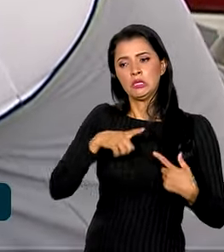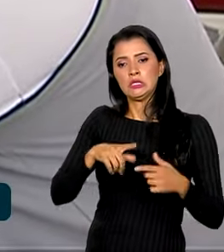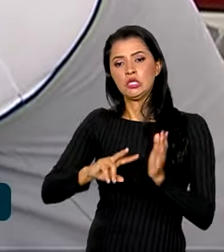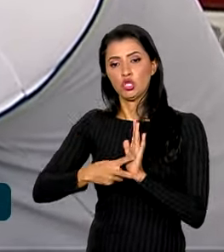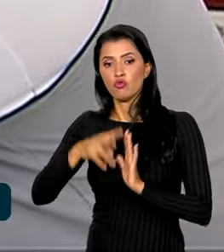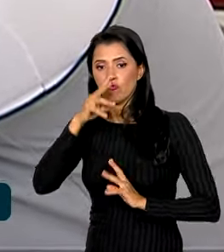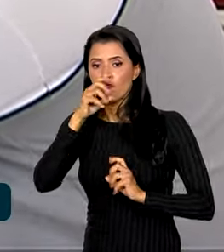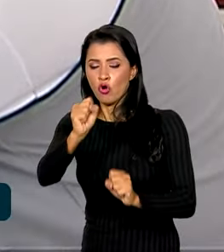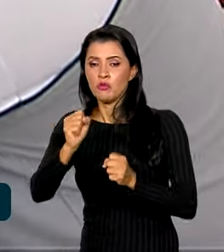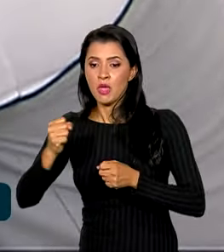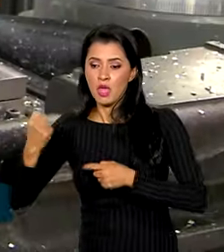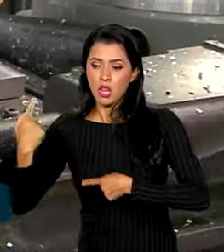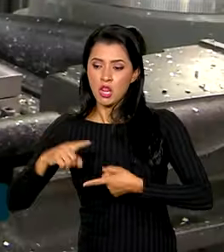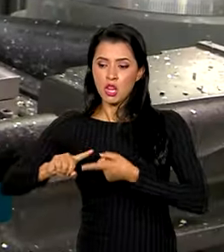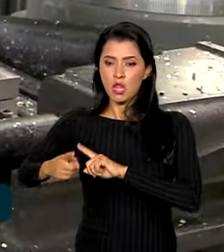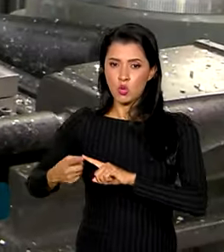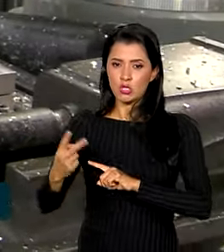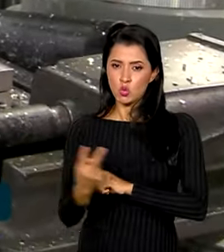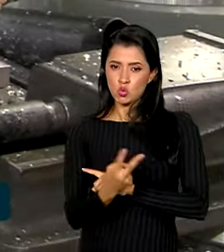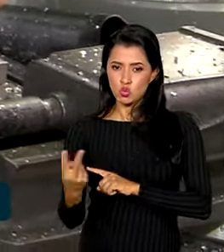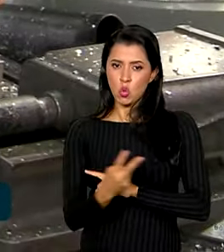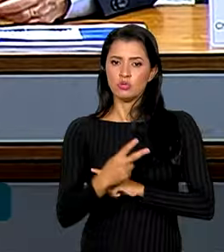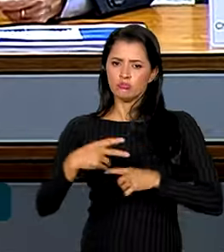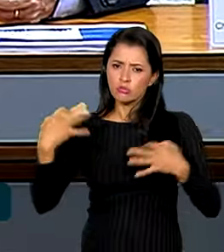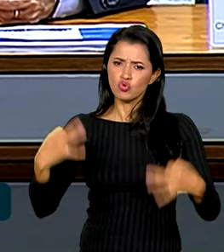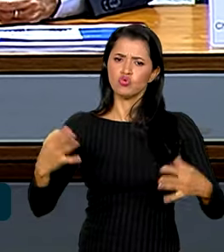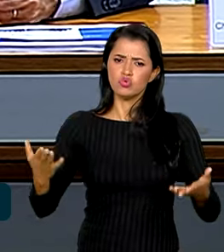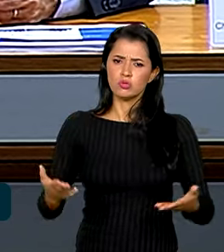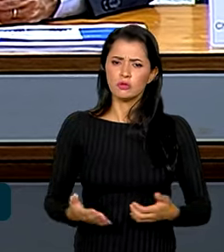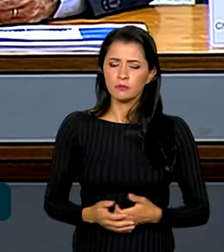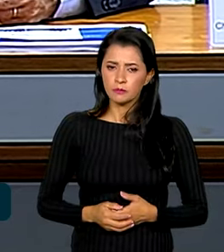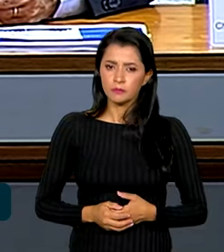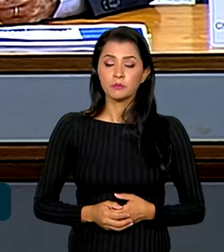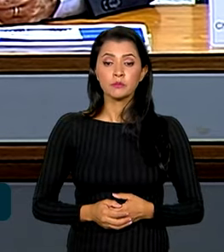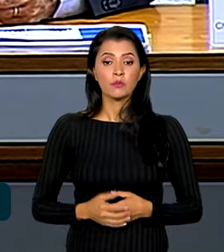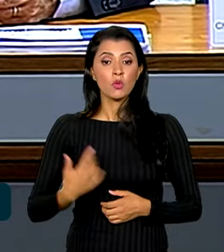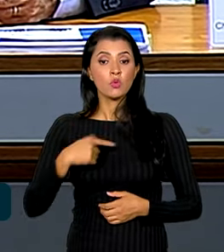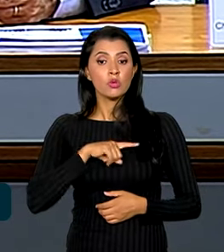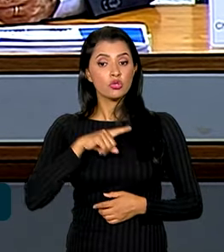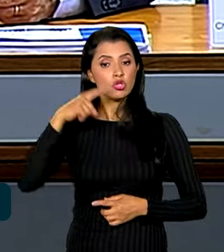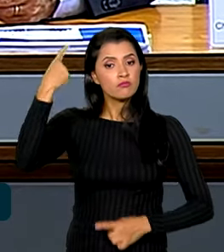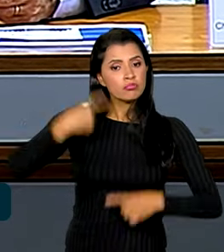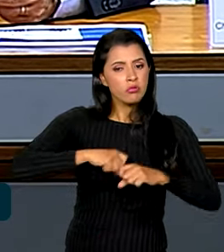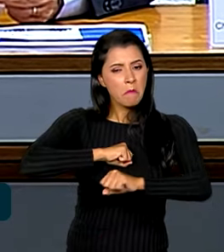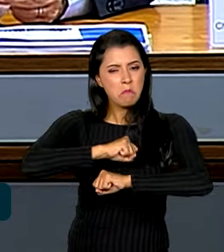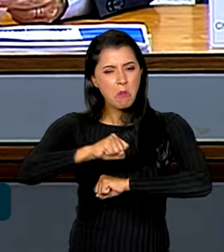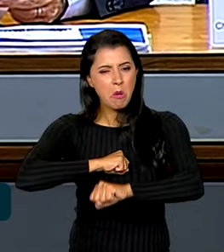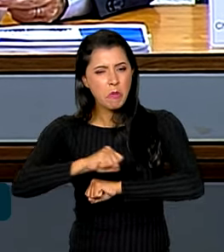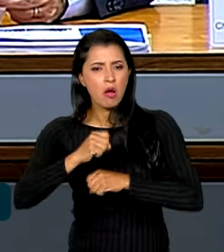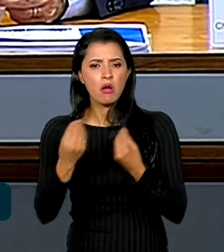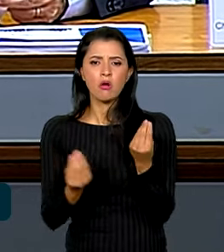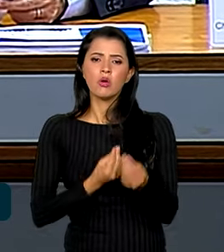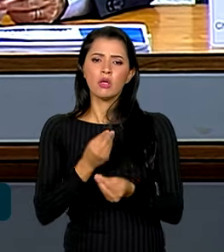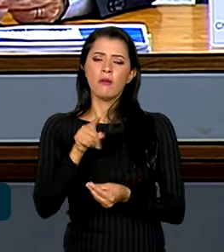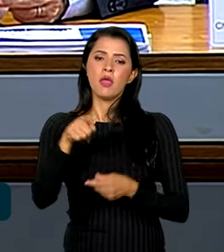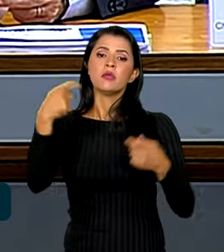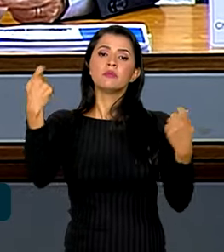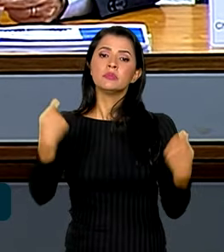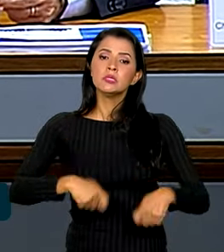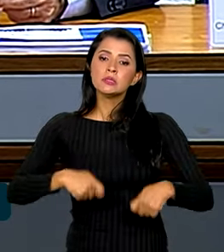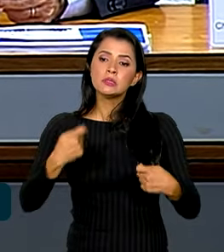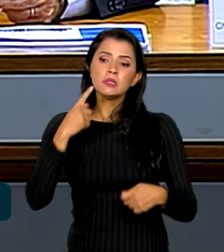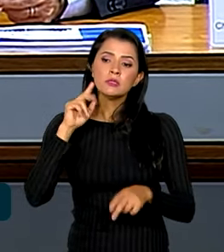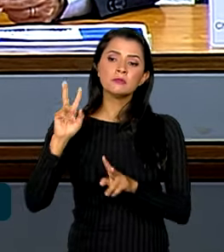que a negociação entre as partes seja justa. O que está em debate é a necessidade de